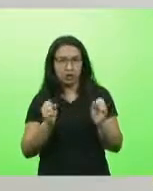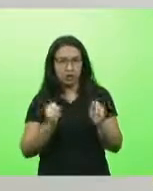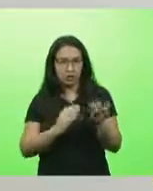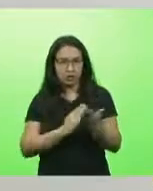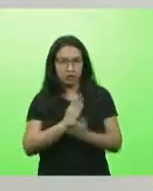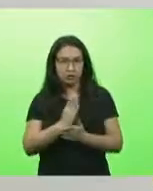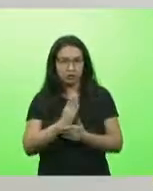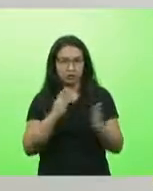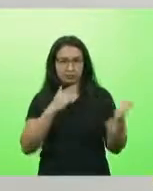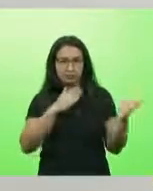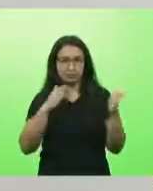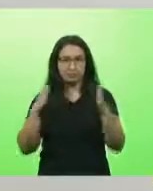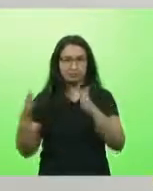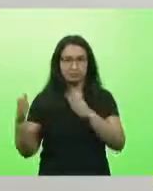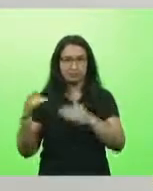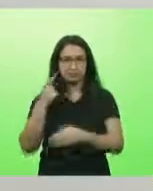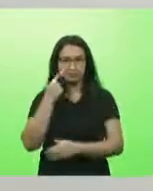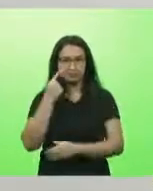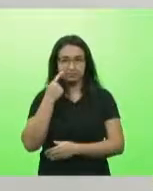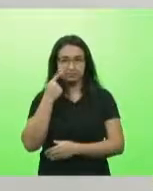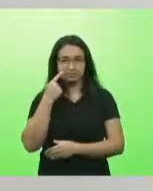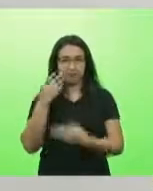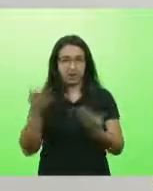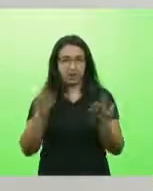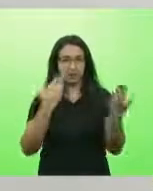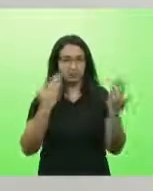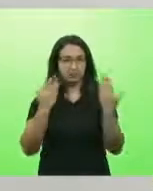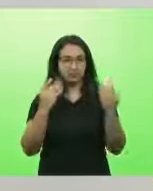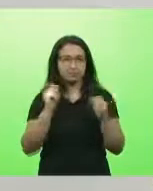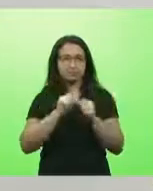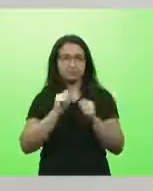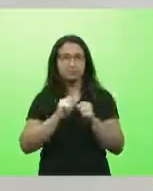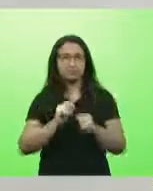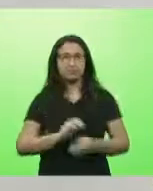Olha só a análise que o Petrelli faz sobre esse aumento.